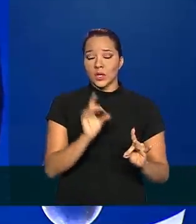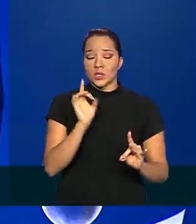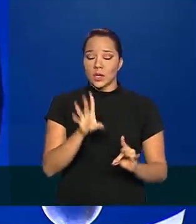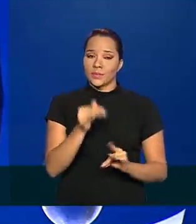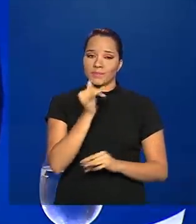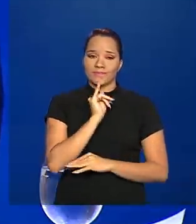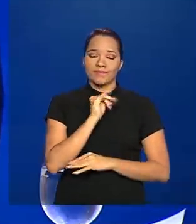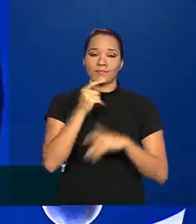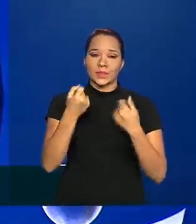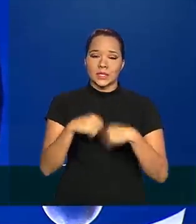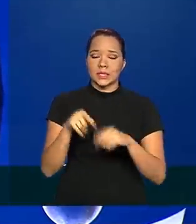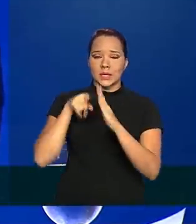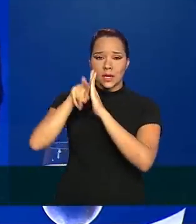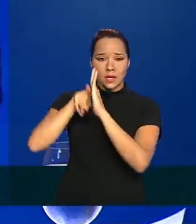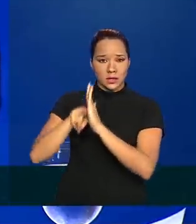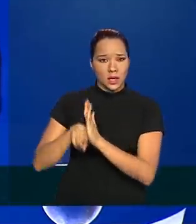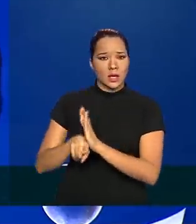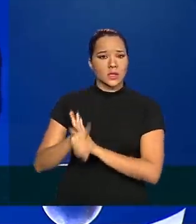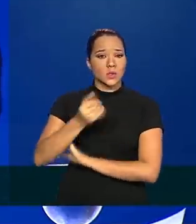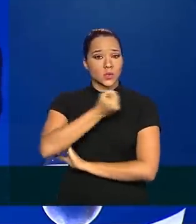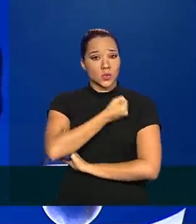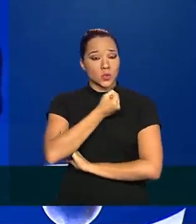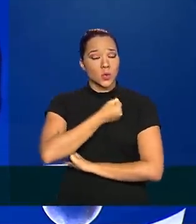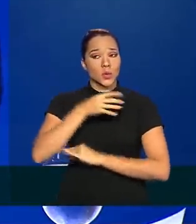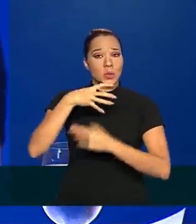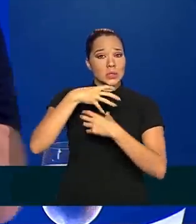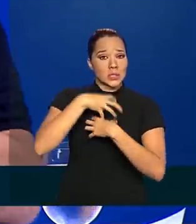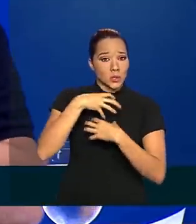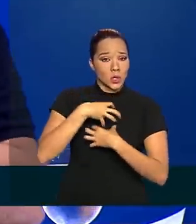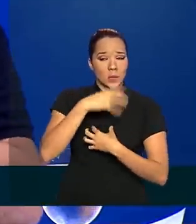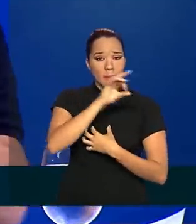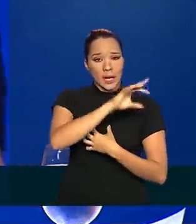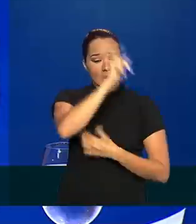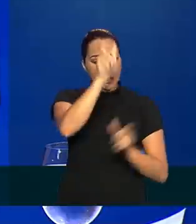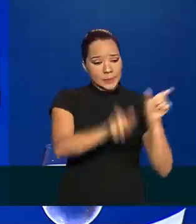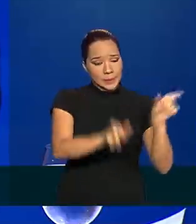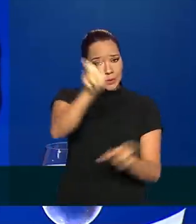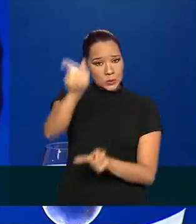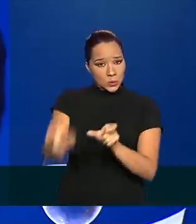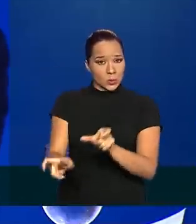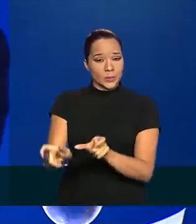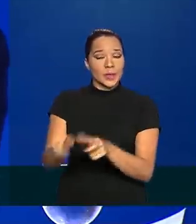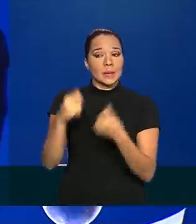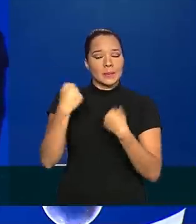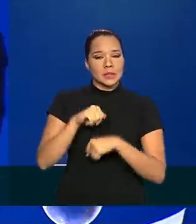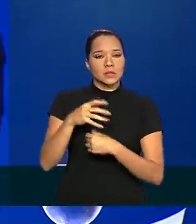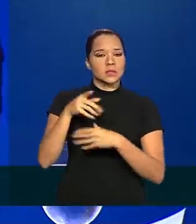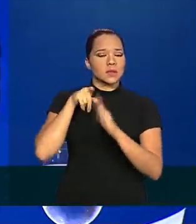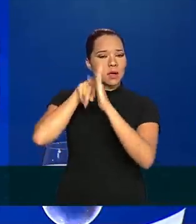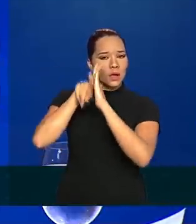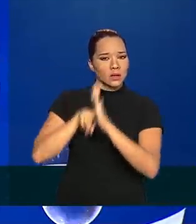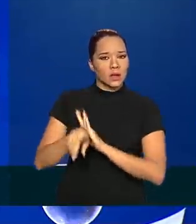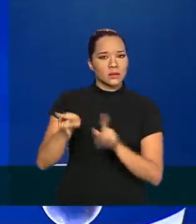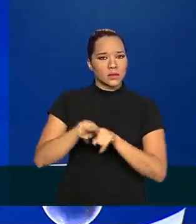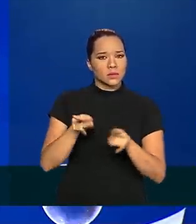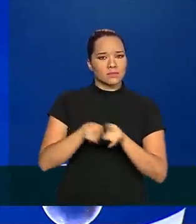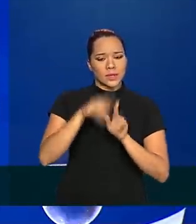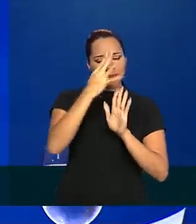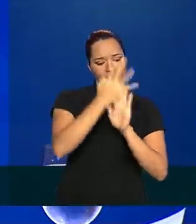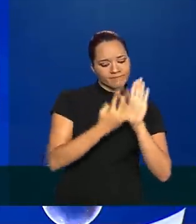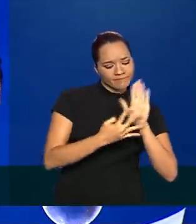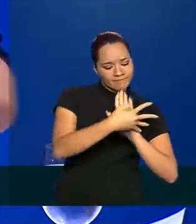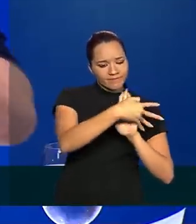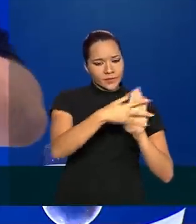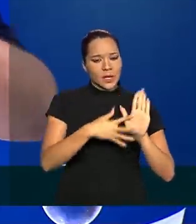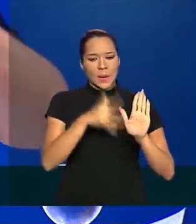gente, por exemplo, tem que fazer análise ainda de número de sintomas para cada pessoa. A gente tem que fazer análise de um diagrama de Venn,